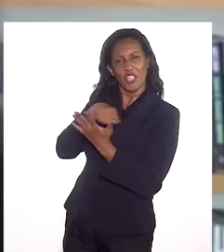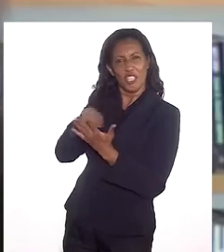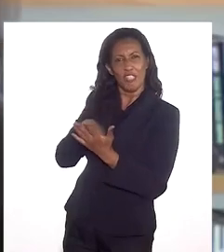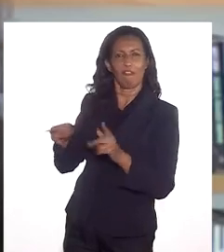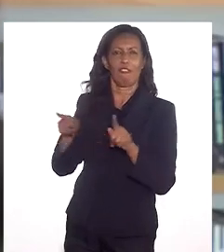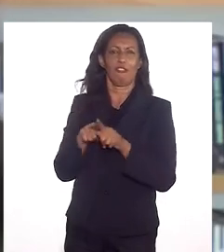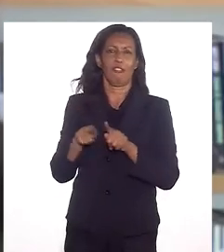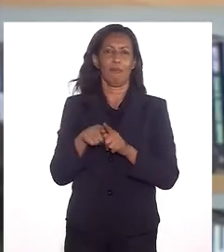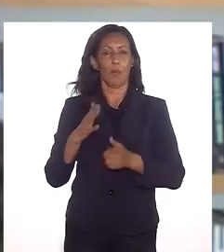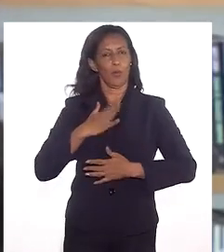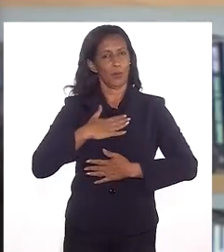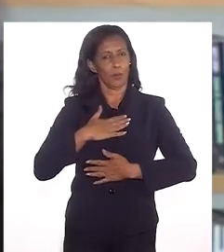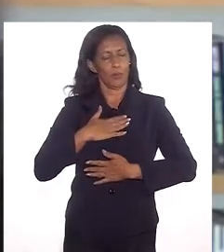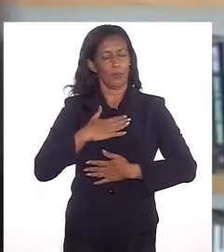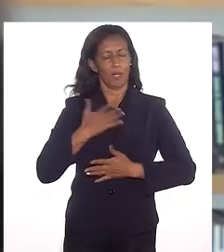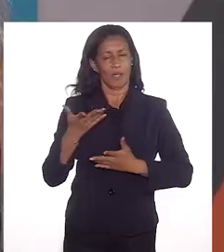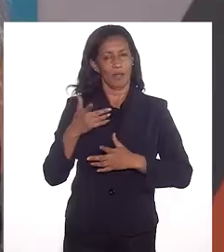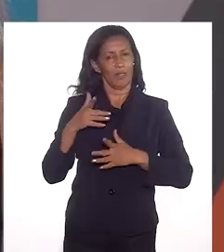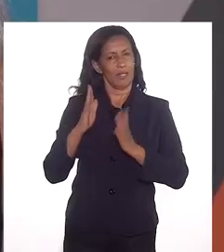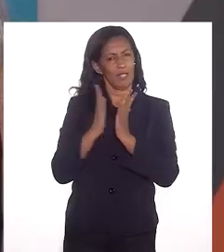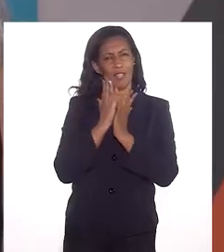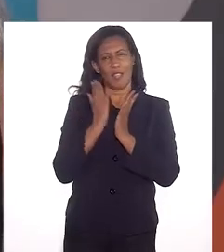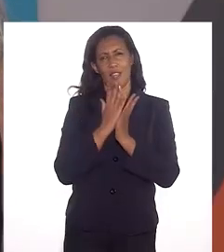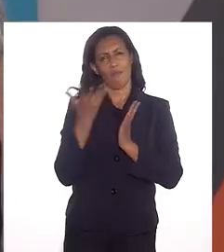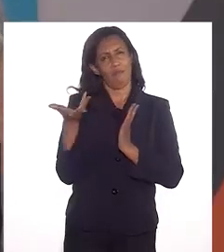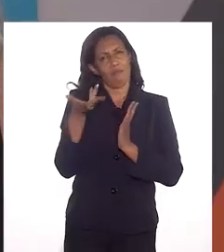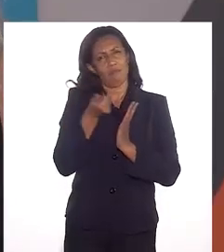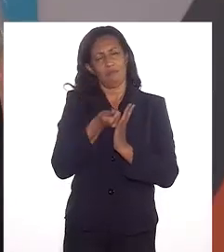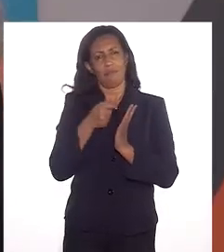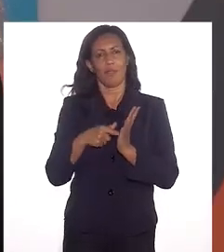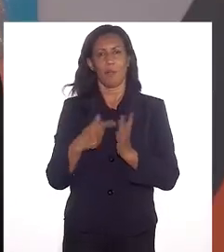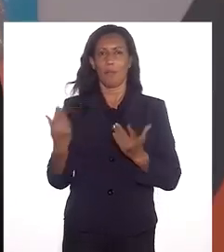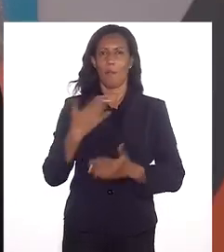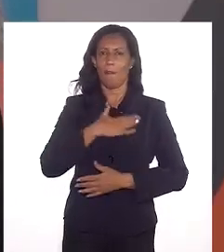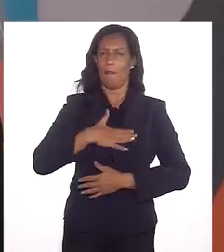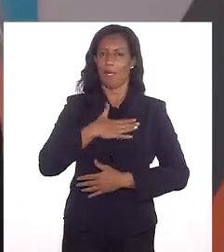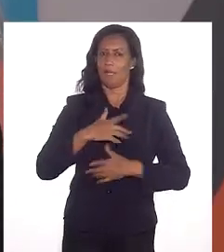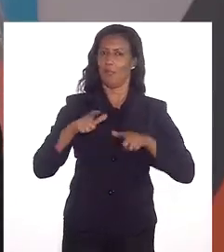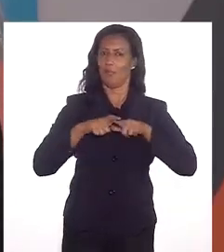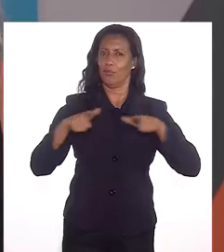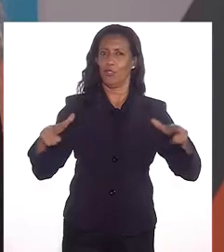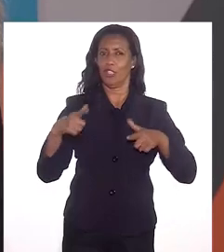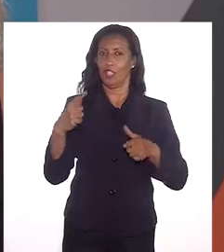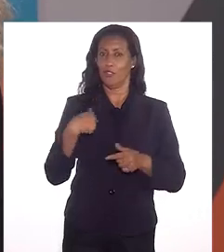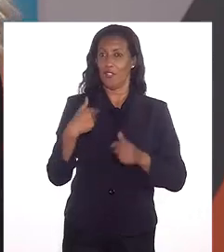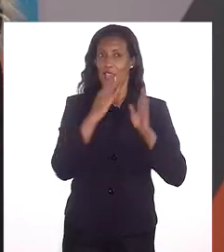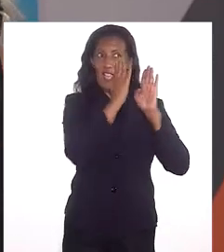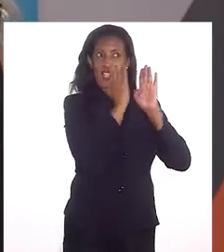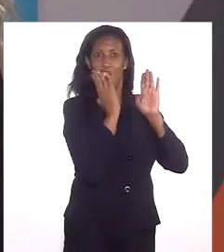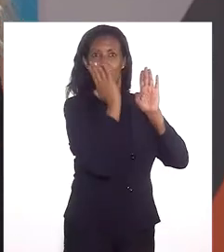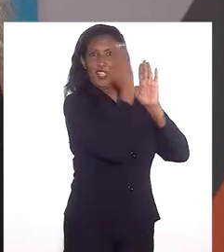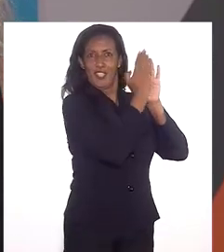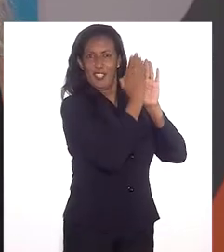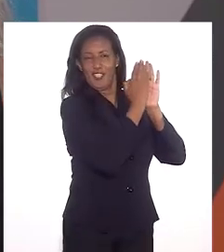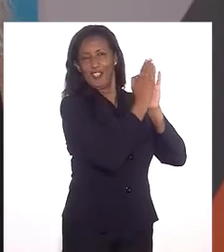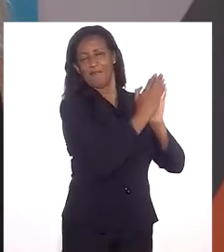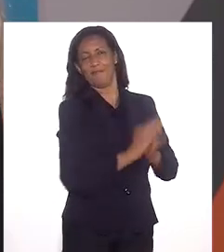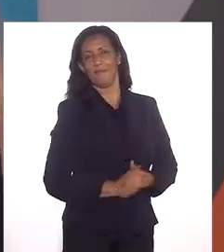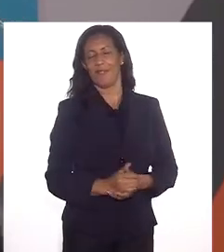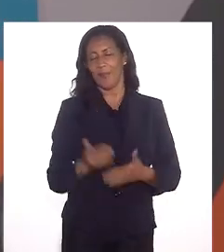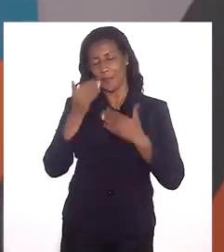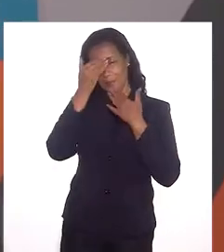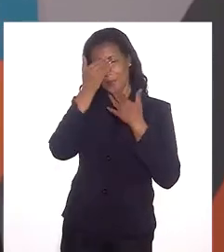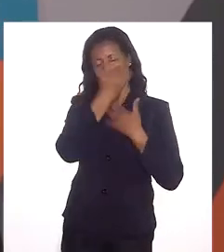que iria ter escrito essa obra, quanto por mim. Que obra incrível. Eu já tinha em casa. Um prazer muito grande você fazer parte da minha estante, viu?